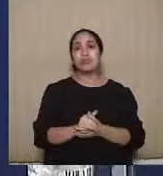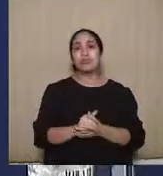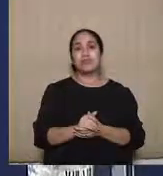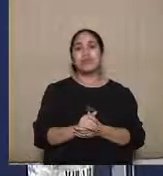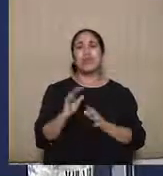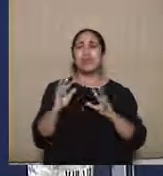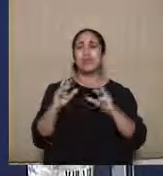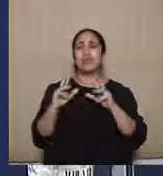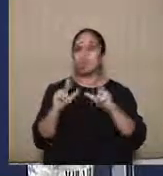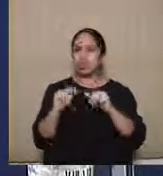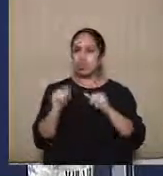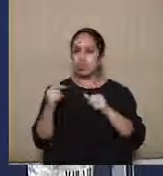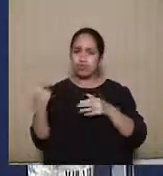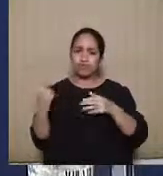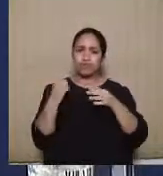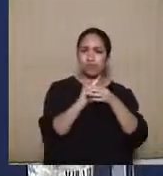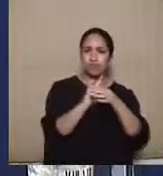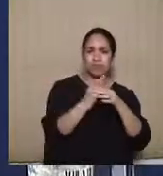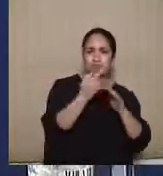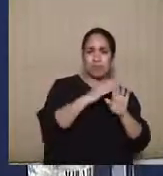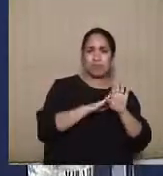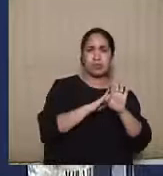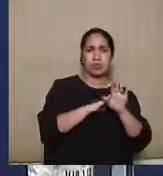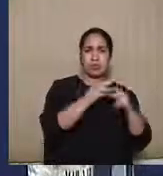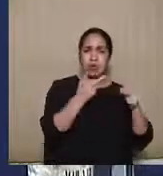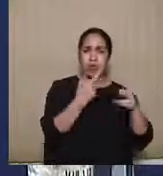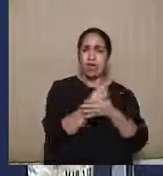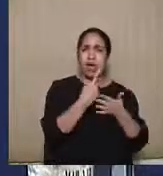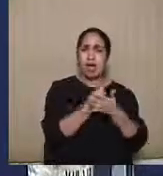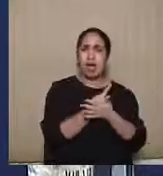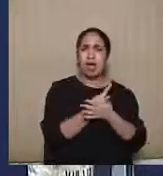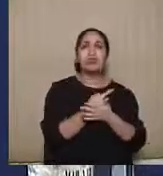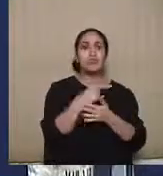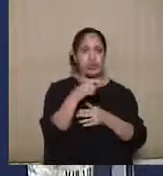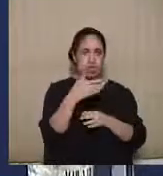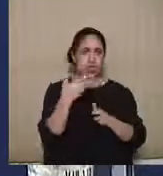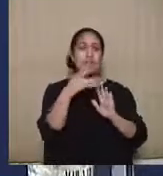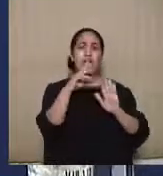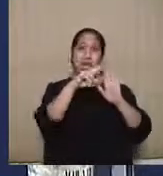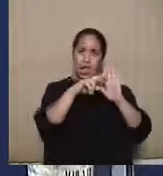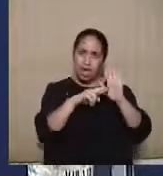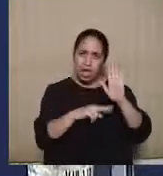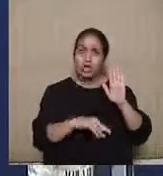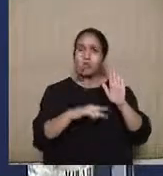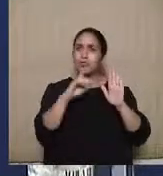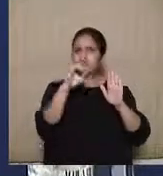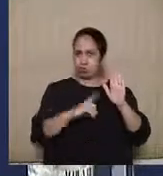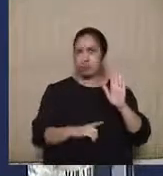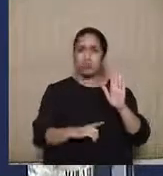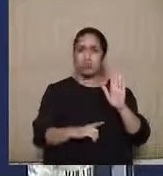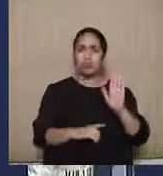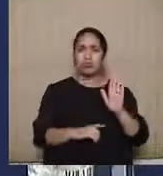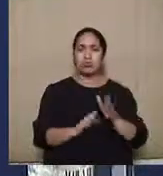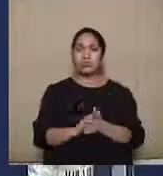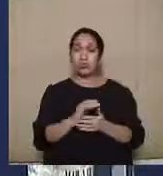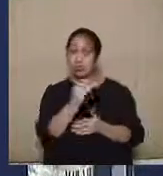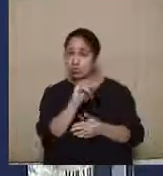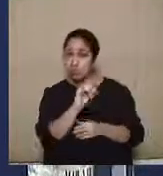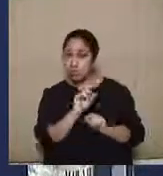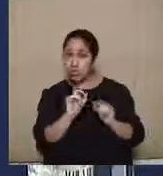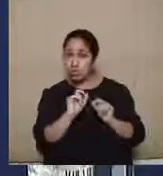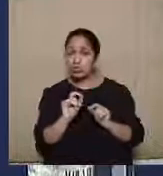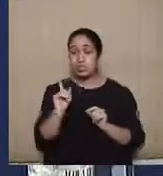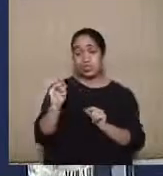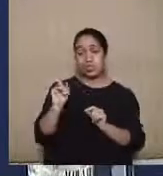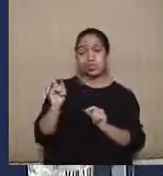aquele que estivesse envolvido na trama ilícita dos fatos deveria necessariamente participar da relação jurídica de direito material, com exceção feito àquele que fosse